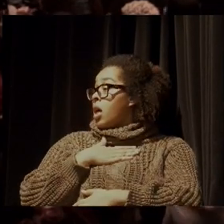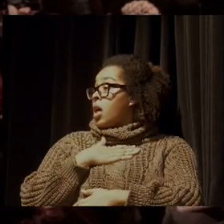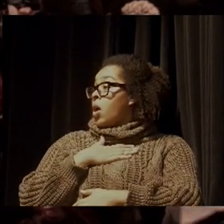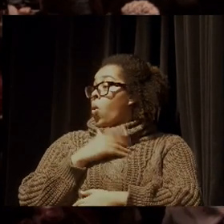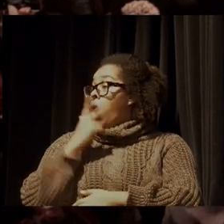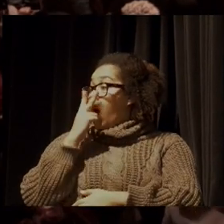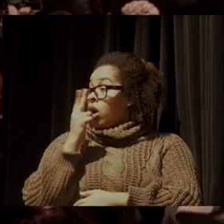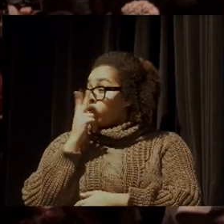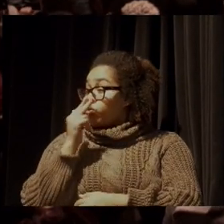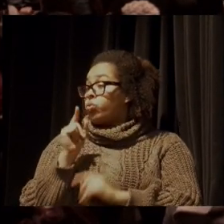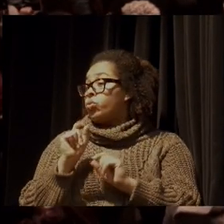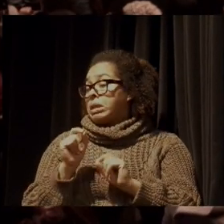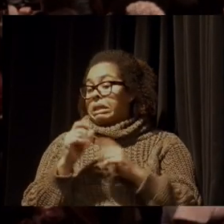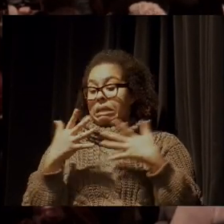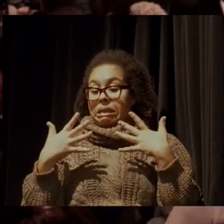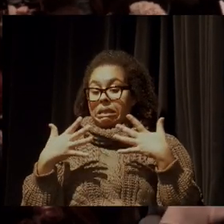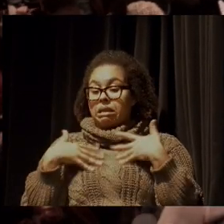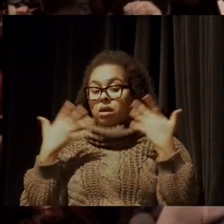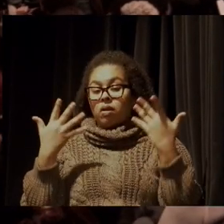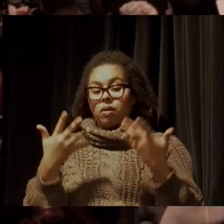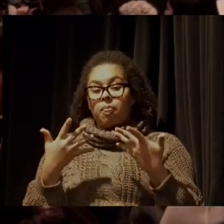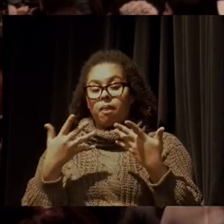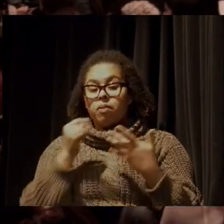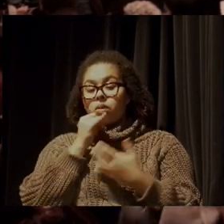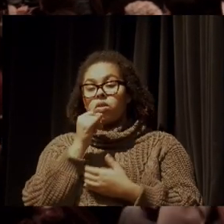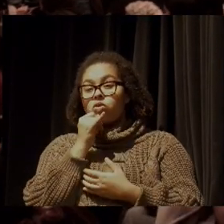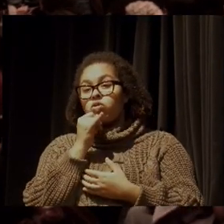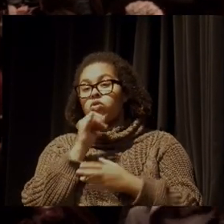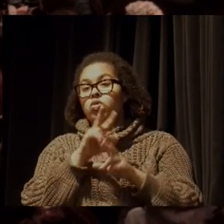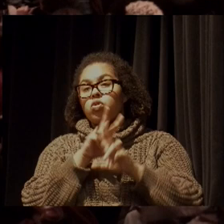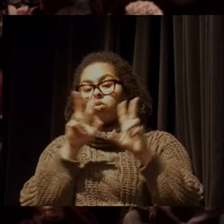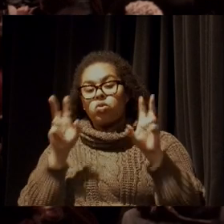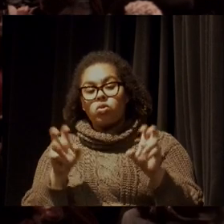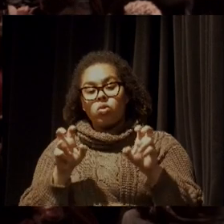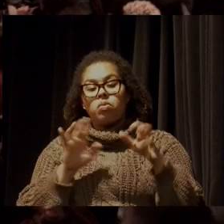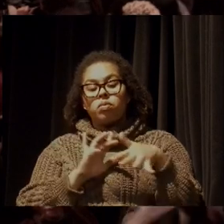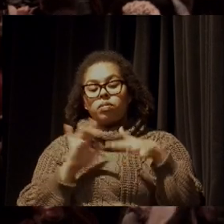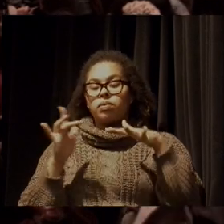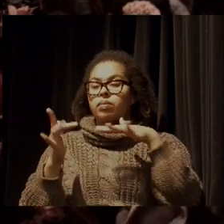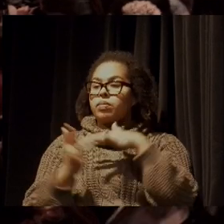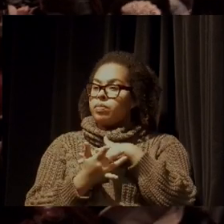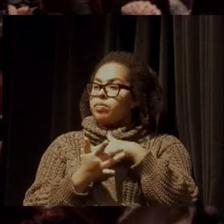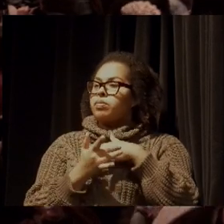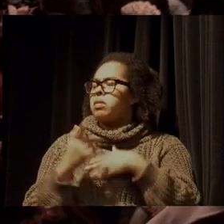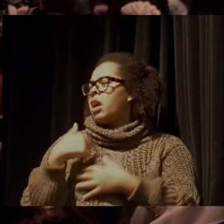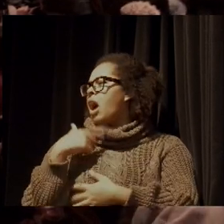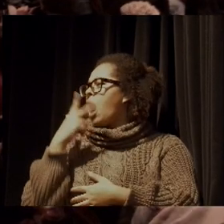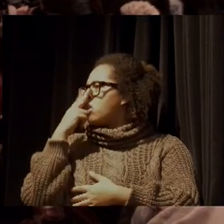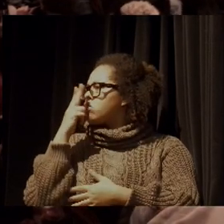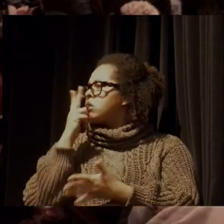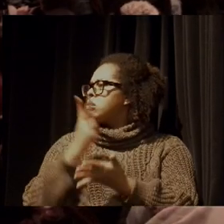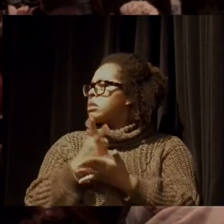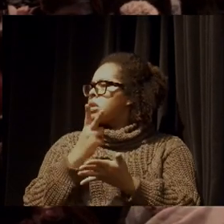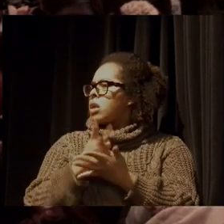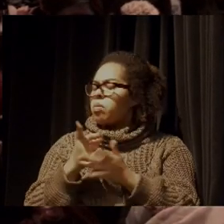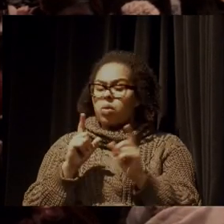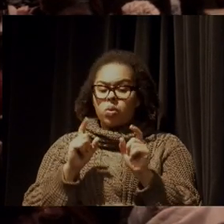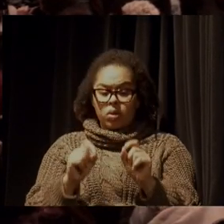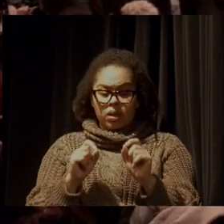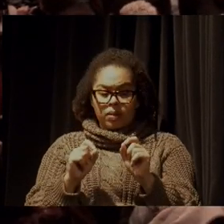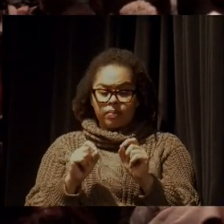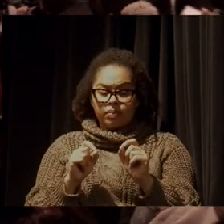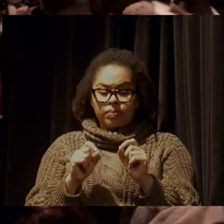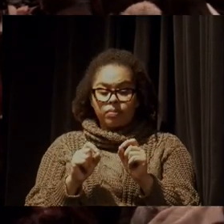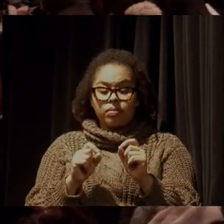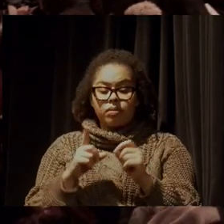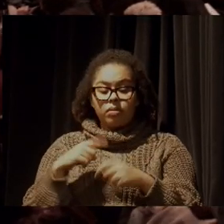somos tomados de surpresa no 7 a 1 em relação à mídia digital, porque a gente sempre achou que nós